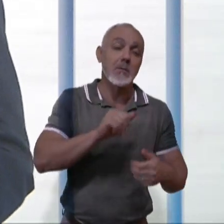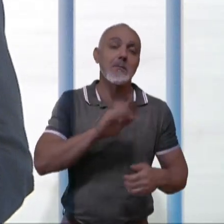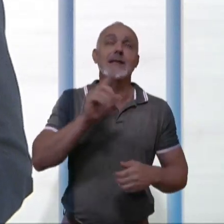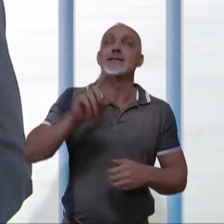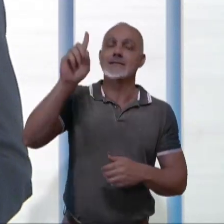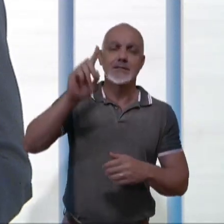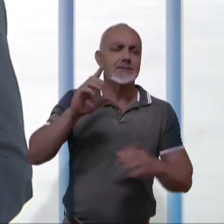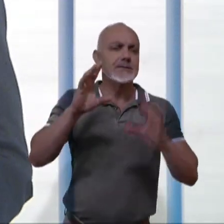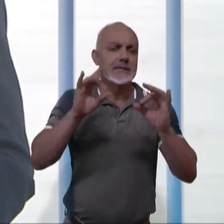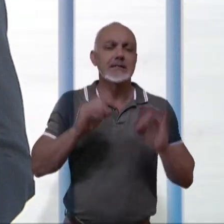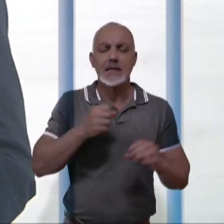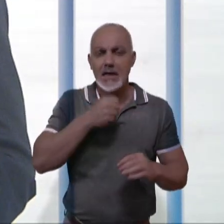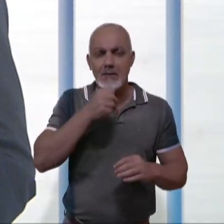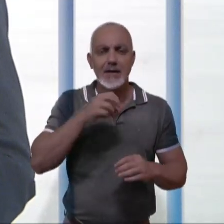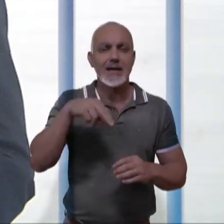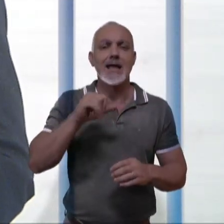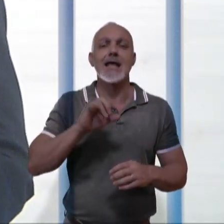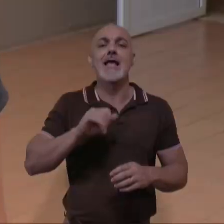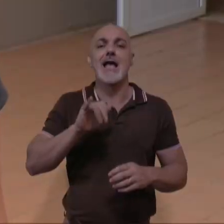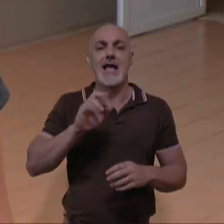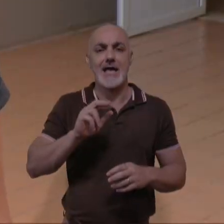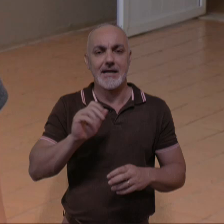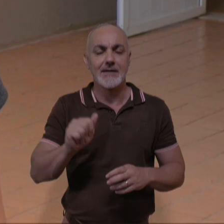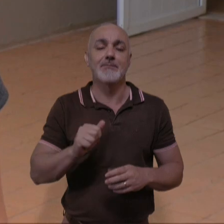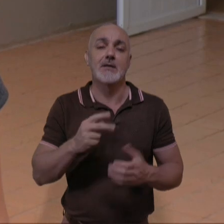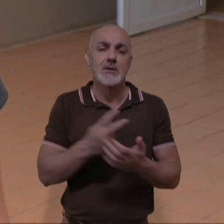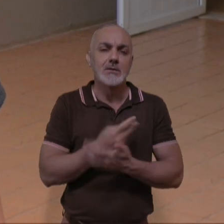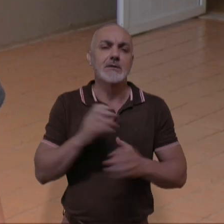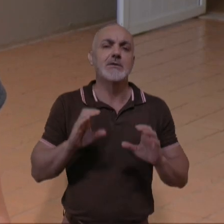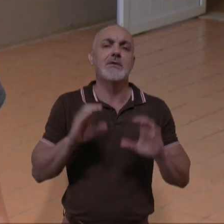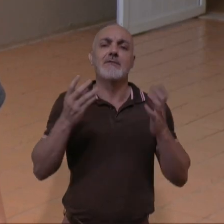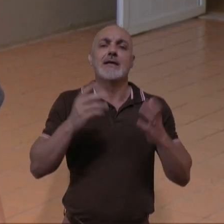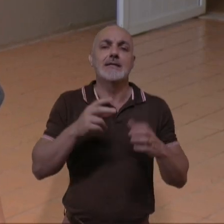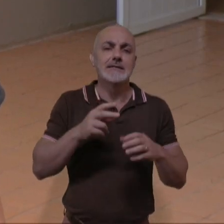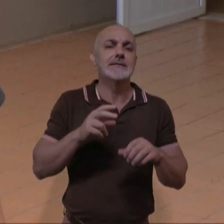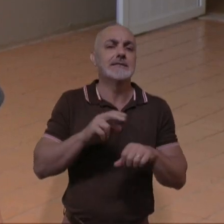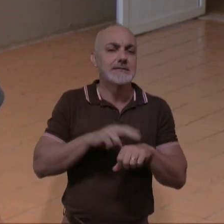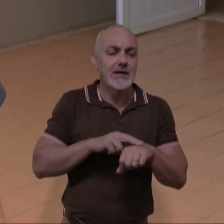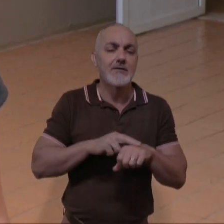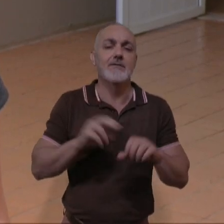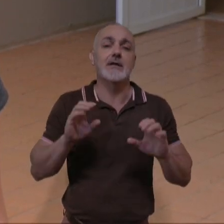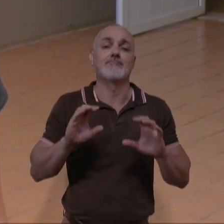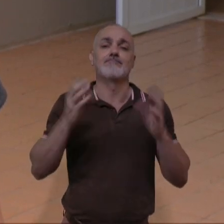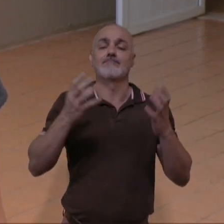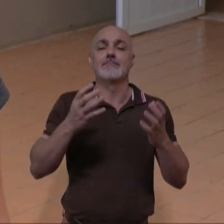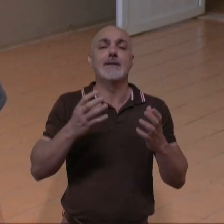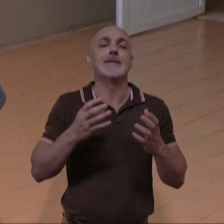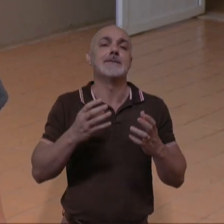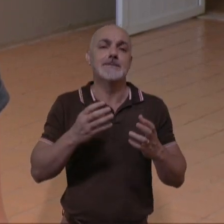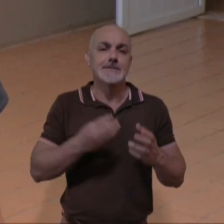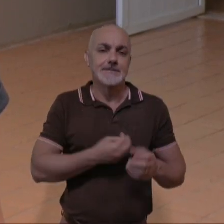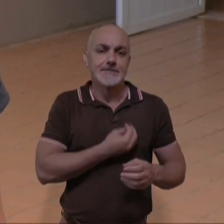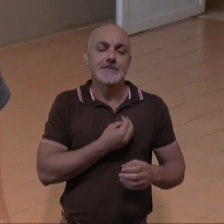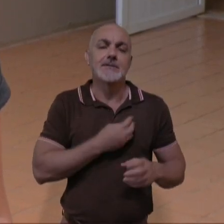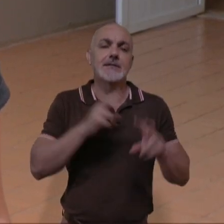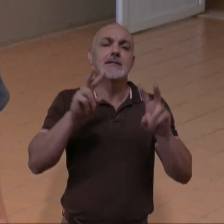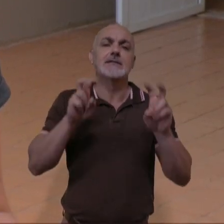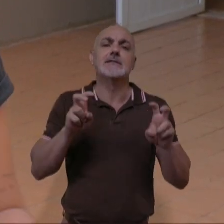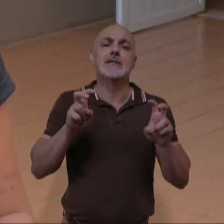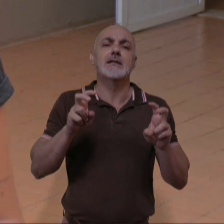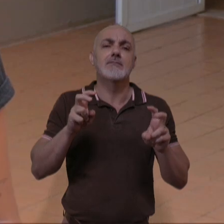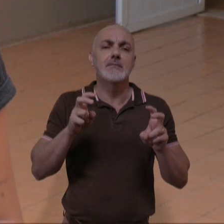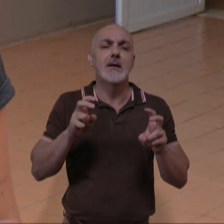os detalhes é a repórter Nayara Chaya. Acontece o evento Sinal Verde para a Vida, com um tema específico